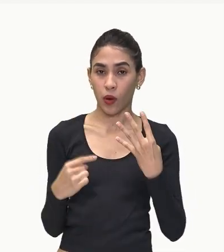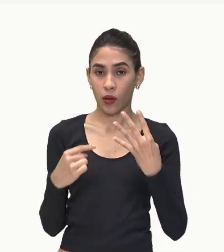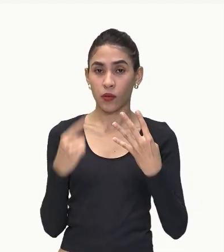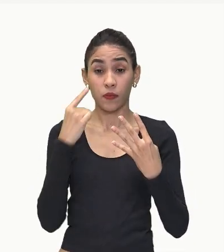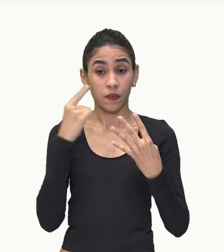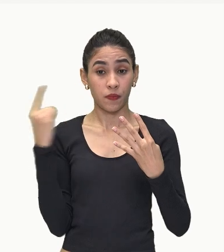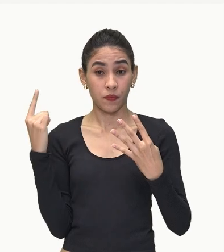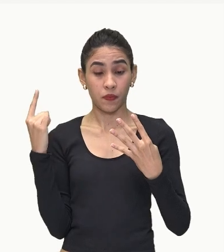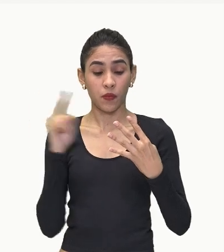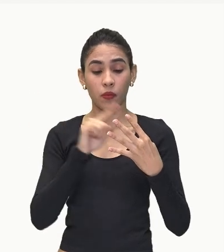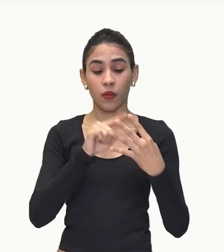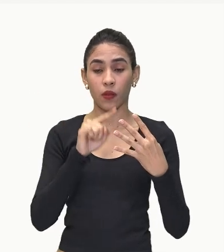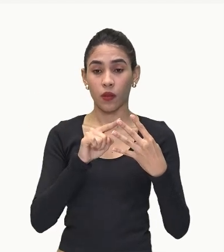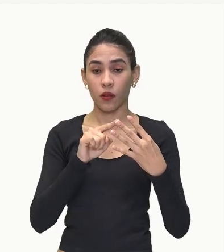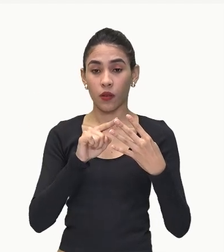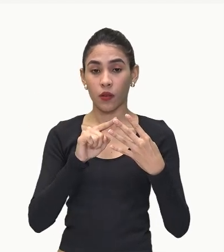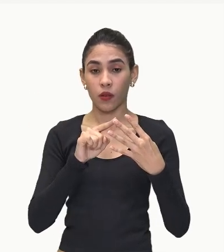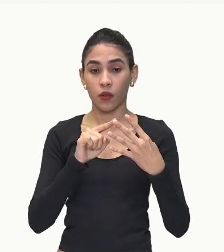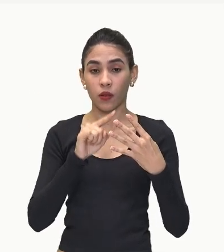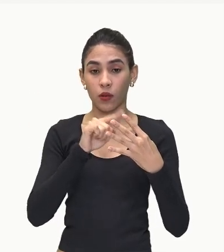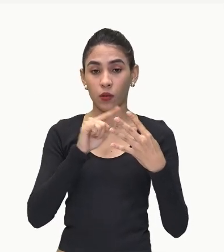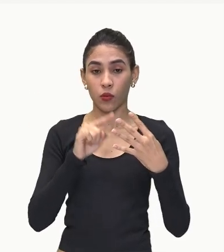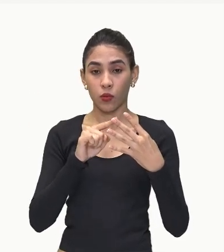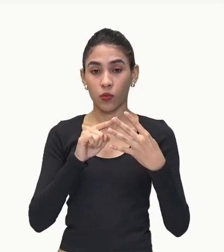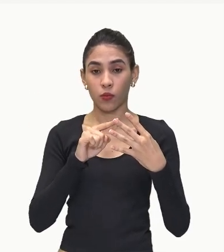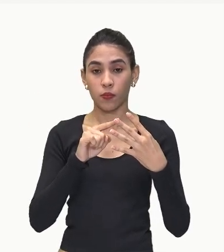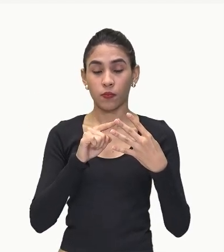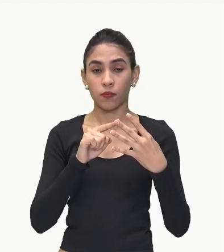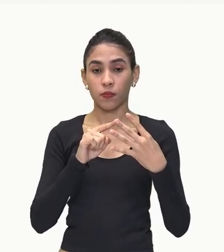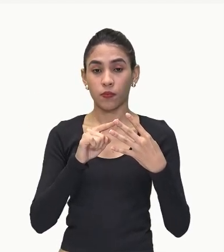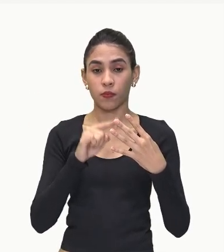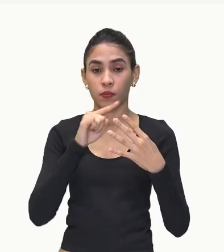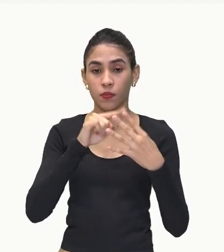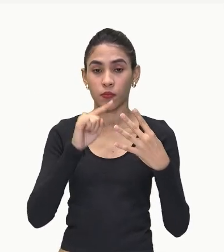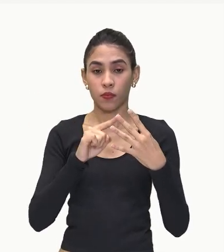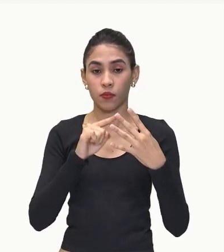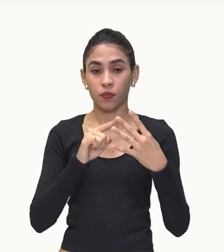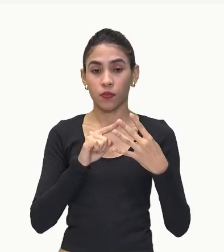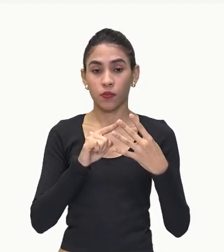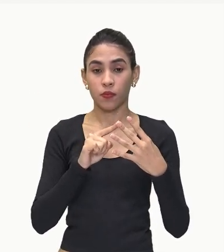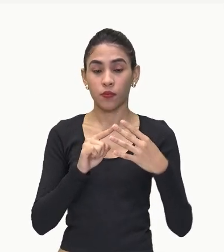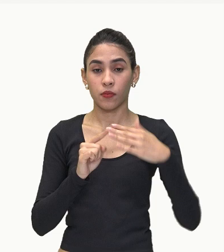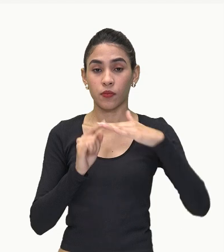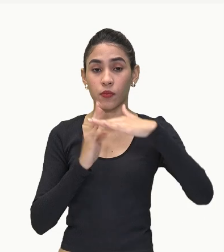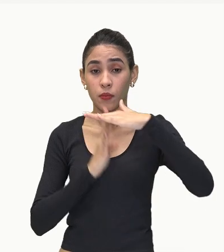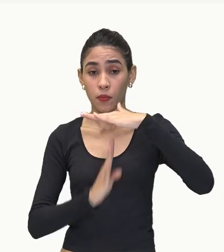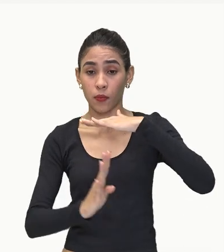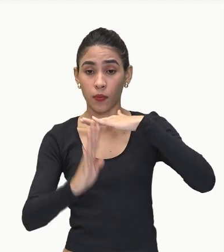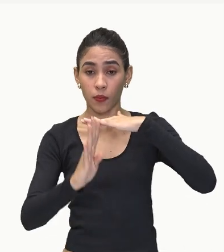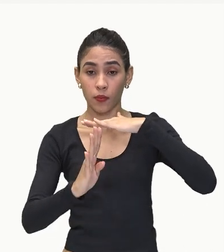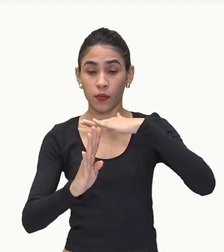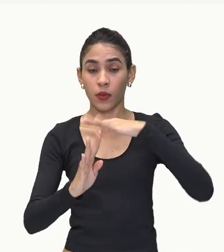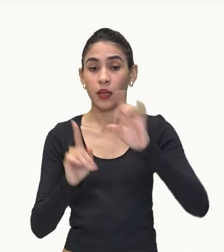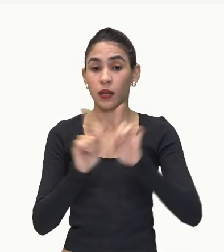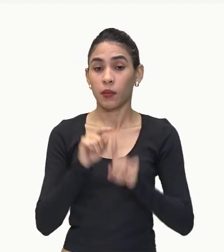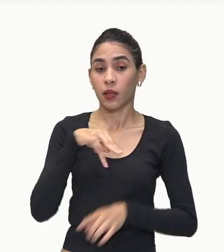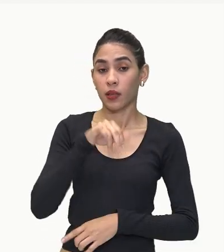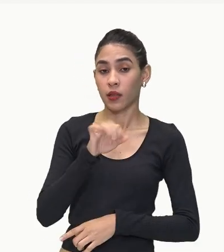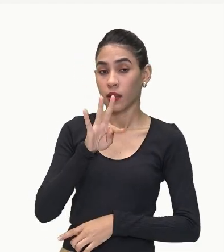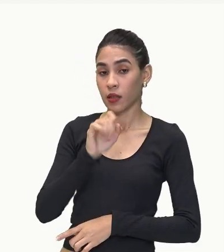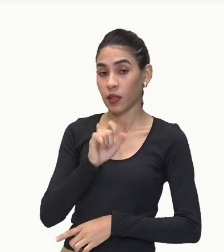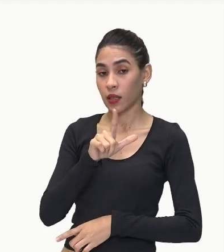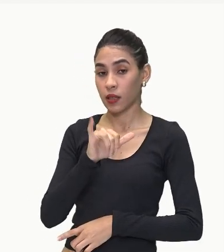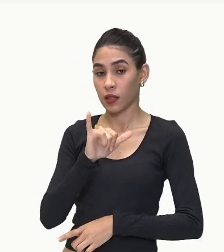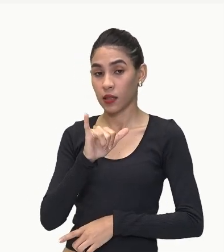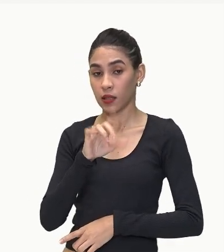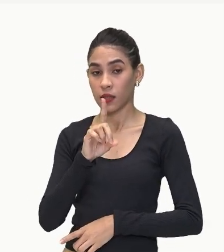Tem duas setas Apontadas Para a população Que é a imigração E a natalidade E duas setas Que